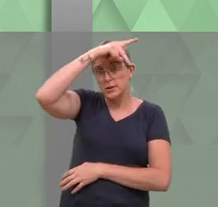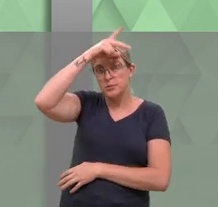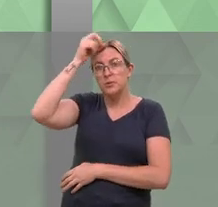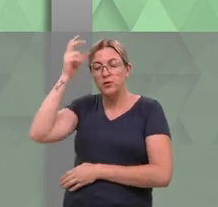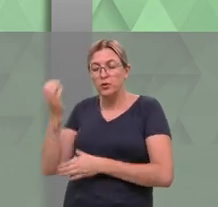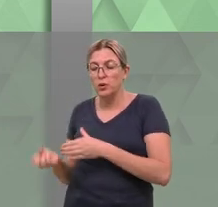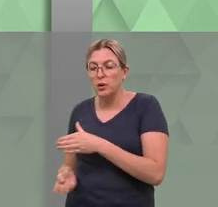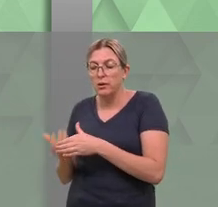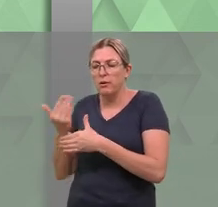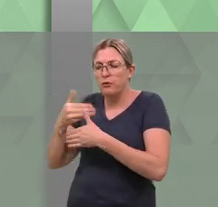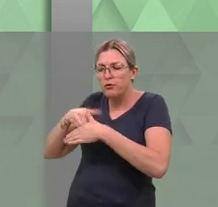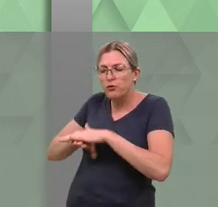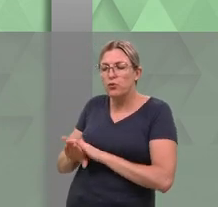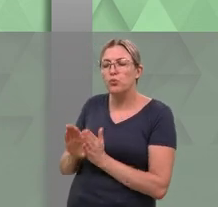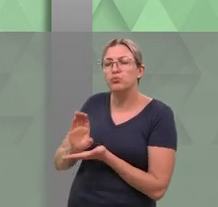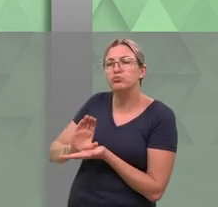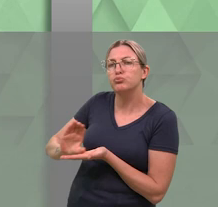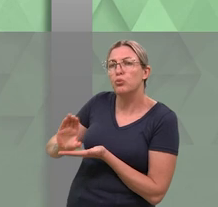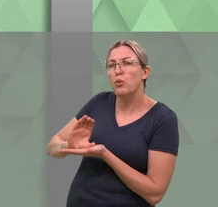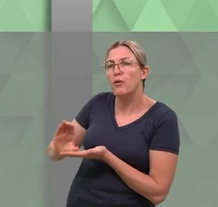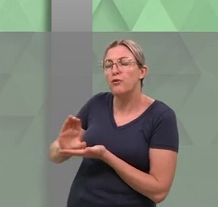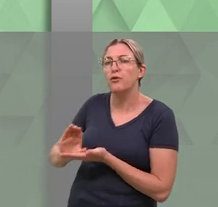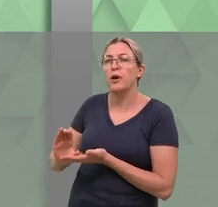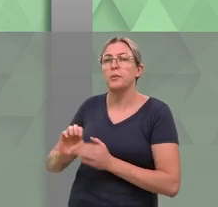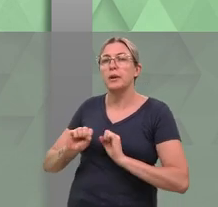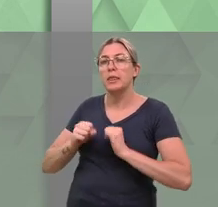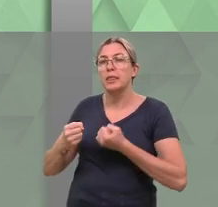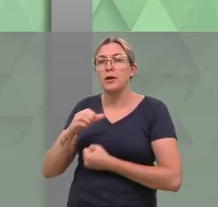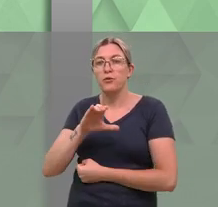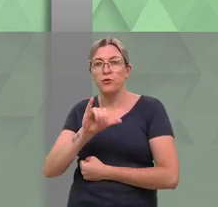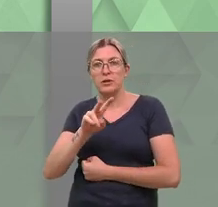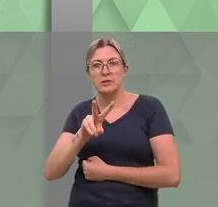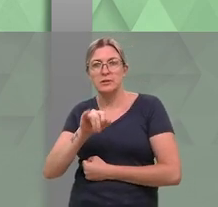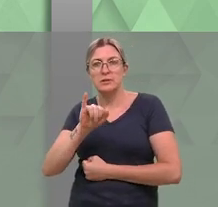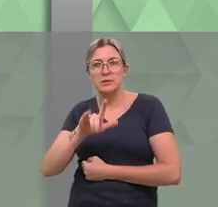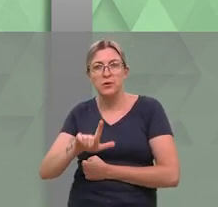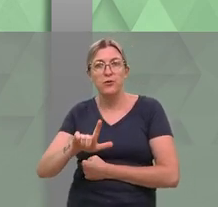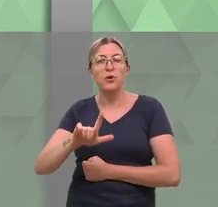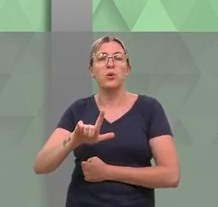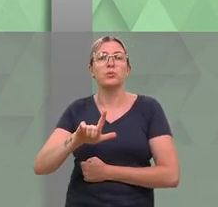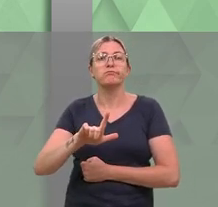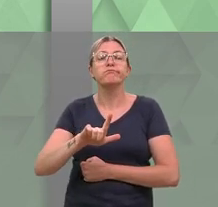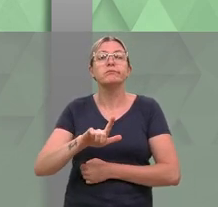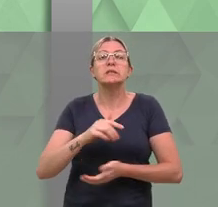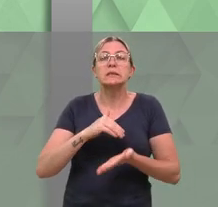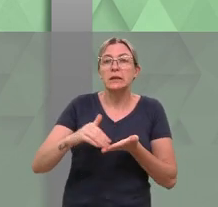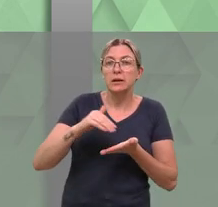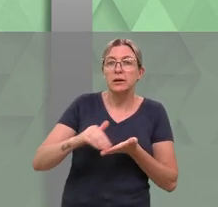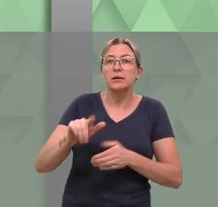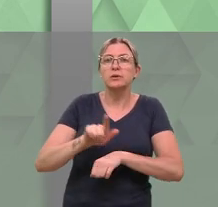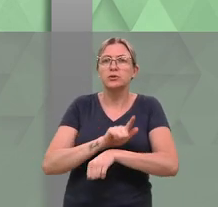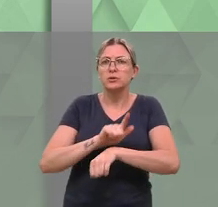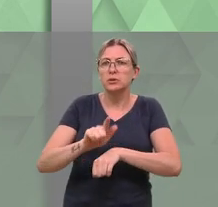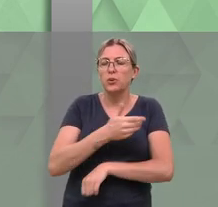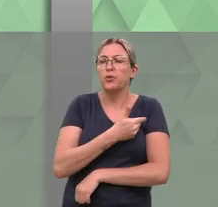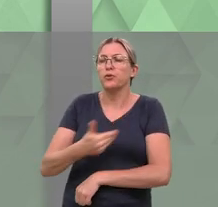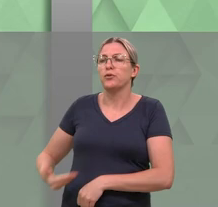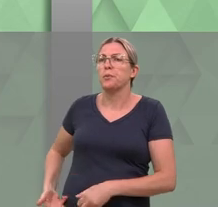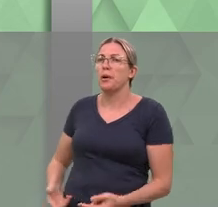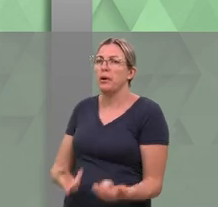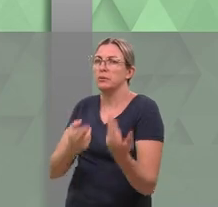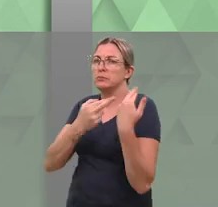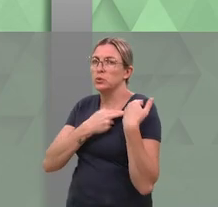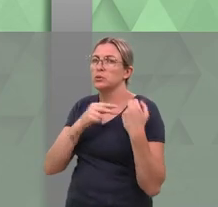Municipal de Defesa Civil. A Secretaria Municipal de Gestão e Governança será responsável pela sua elaboração e sua